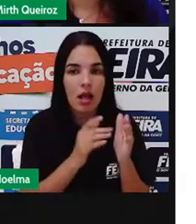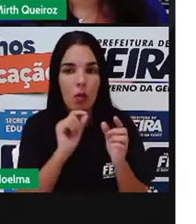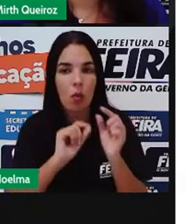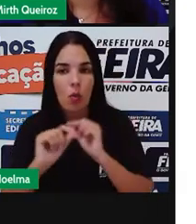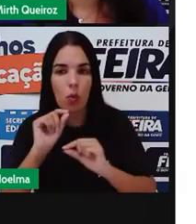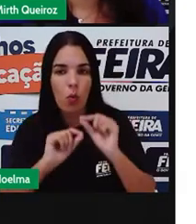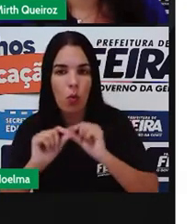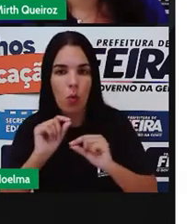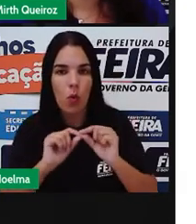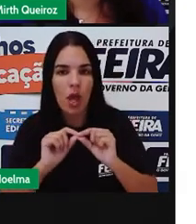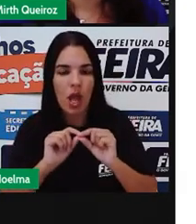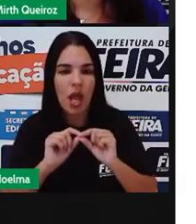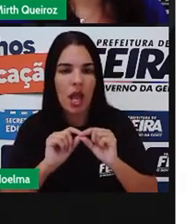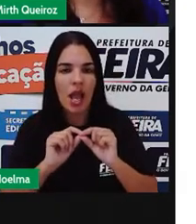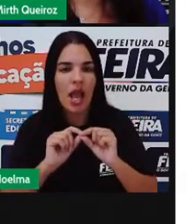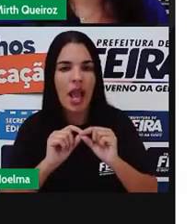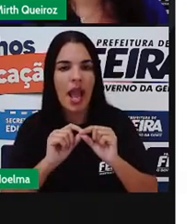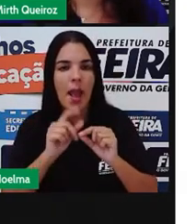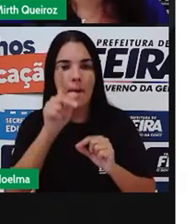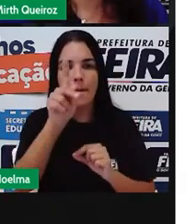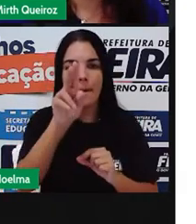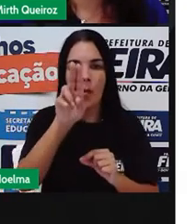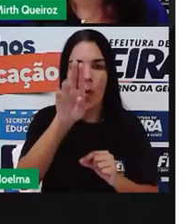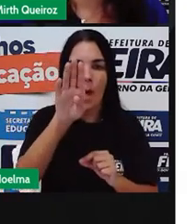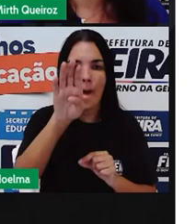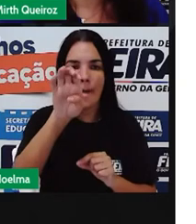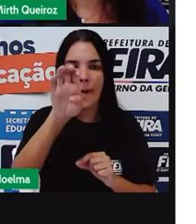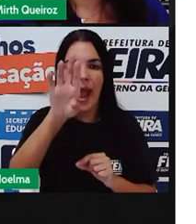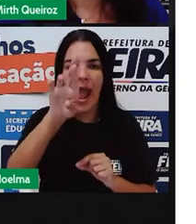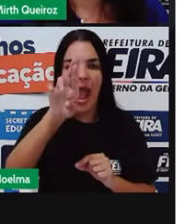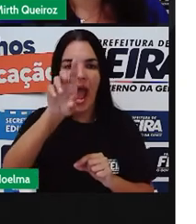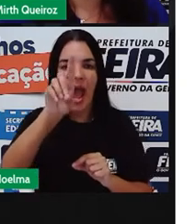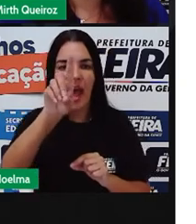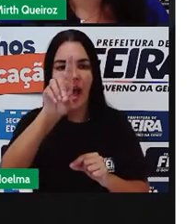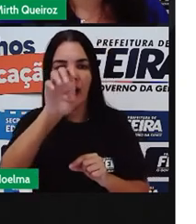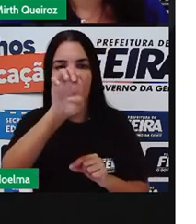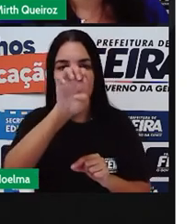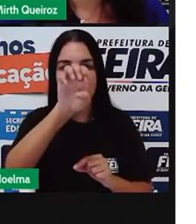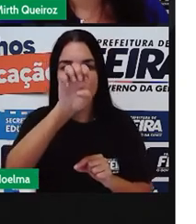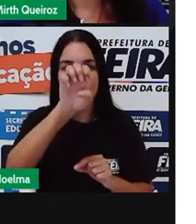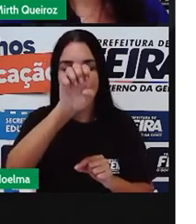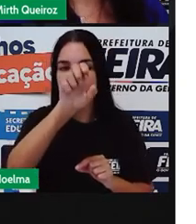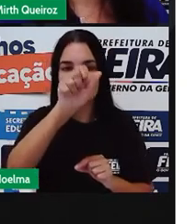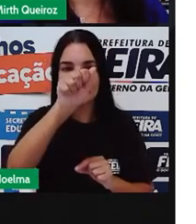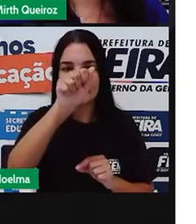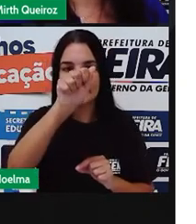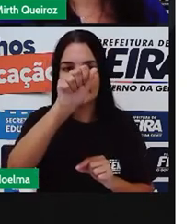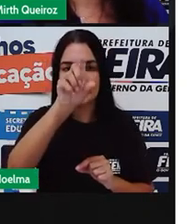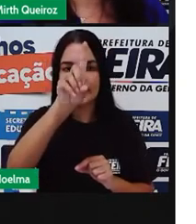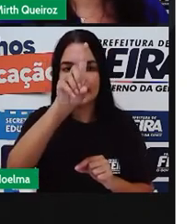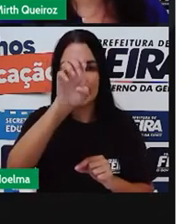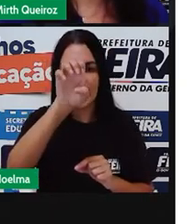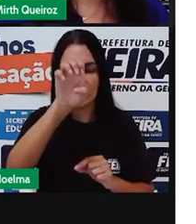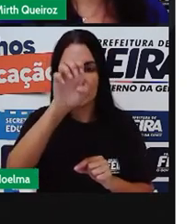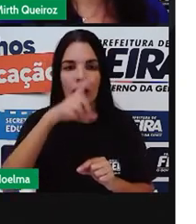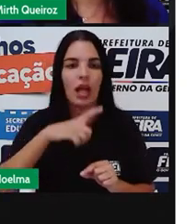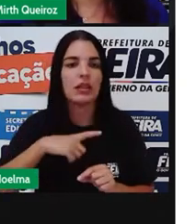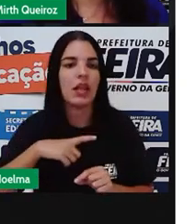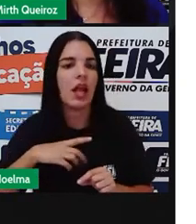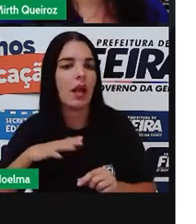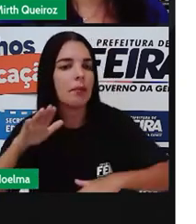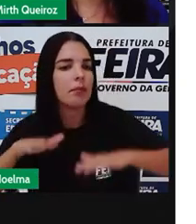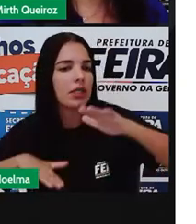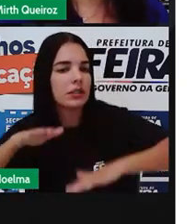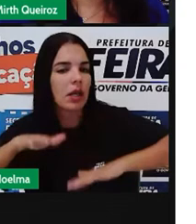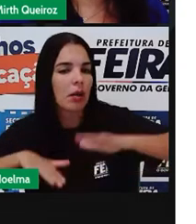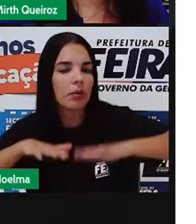a puberdade vai até os 20 anos de idade. Geralmente, ela vai até os 13 anos de idade, mas como a gente está